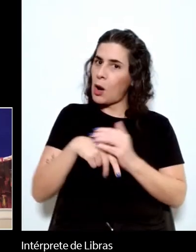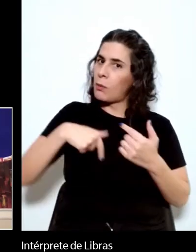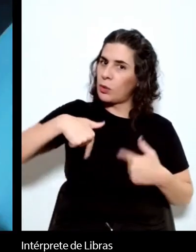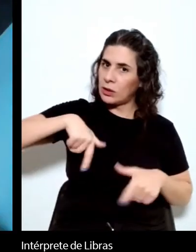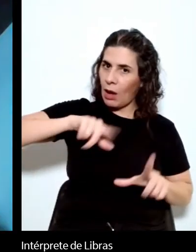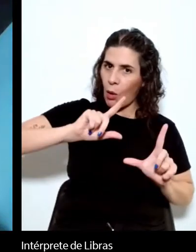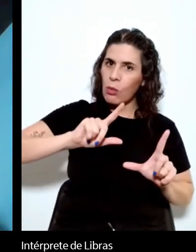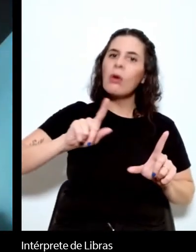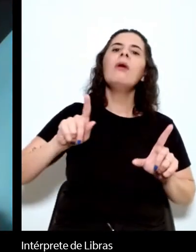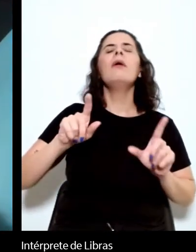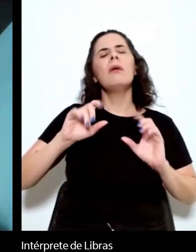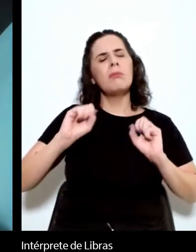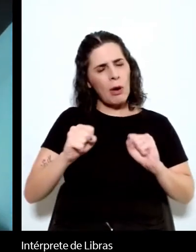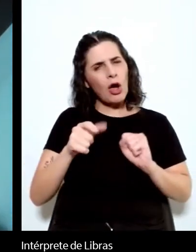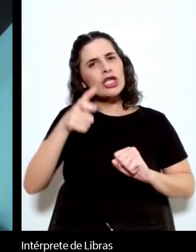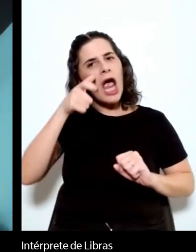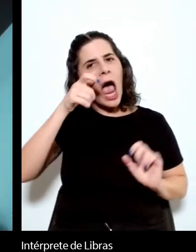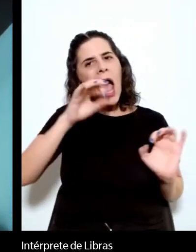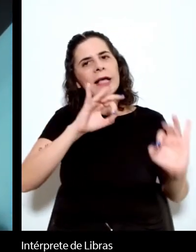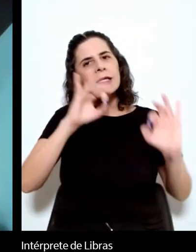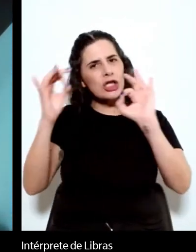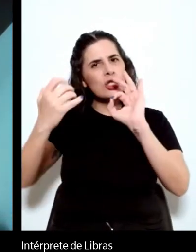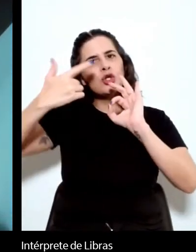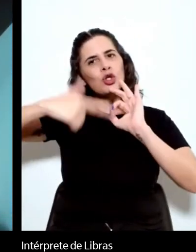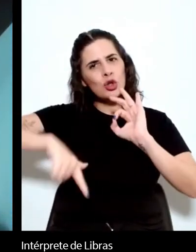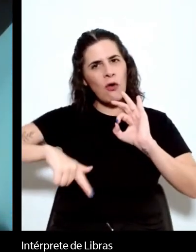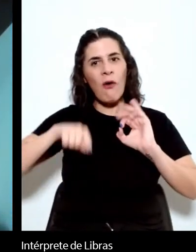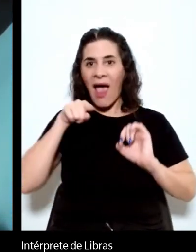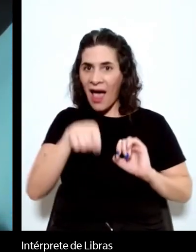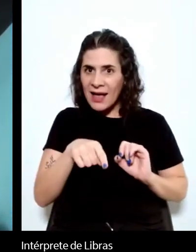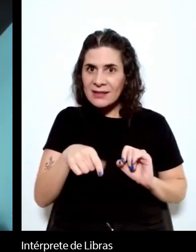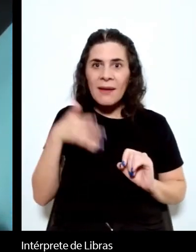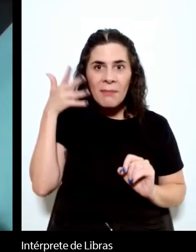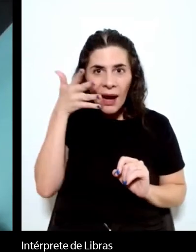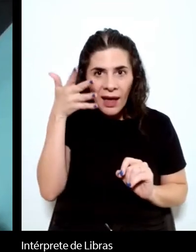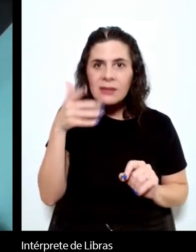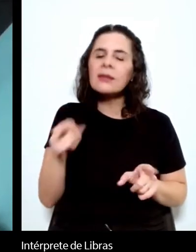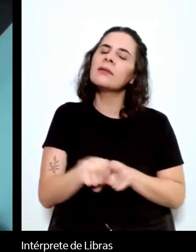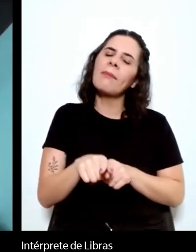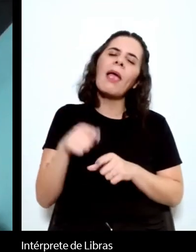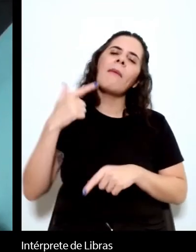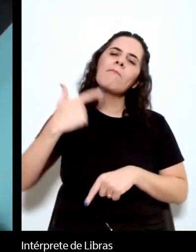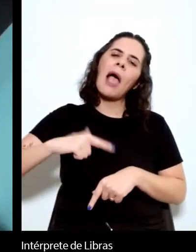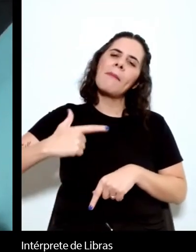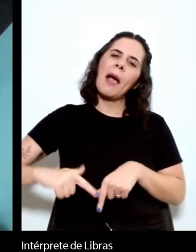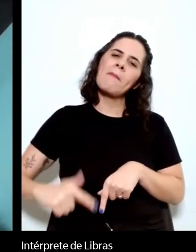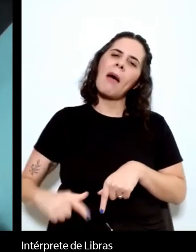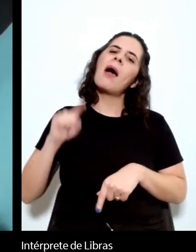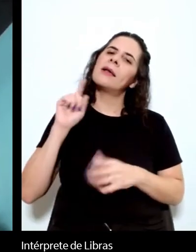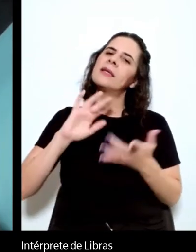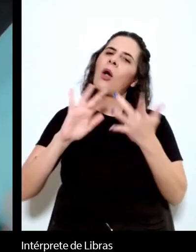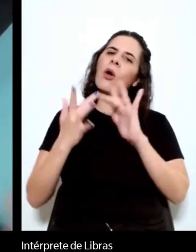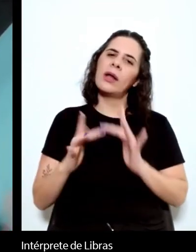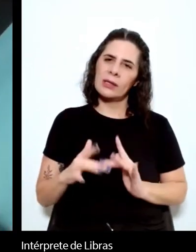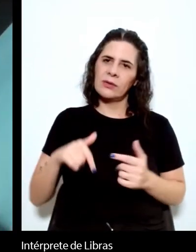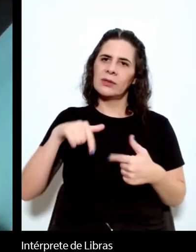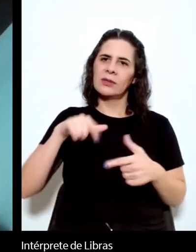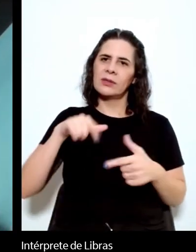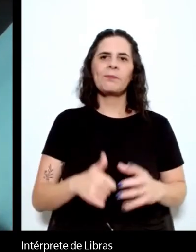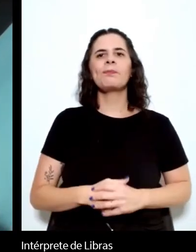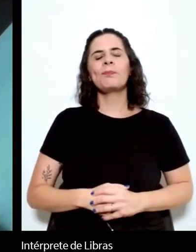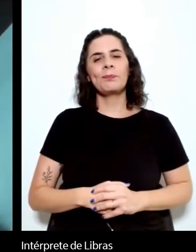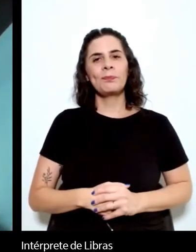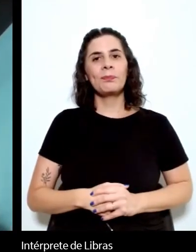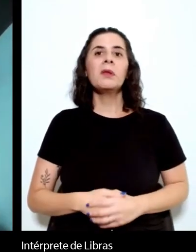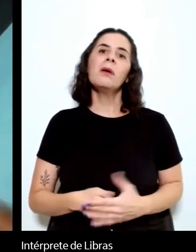e todos poderão assistir mais uma vez não apenas esta mas muitas outras palestras do projeto Conexões então agradecendo a